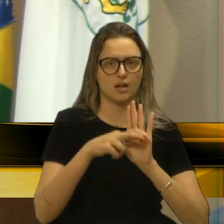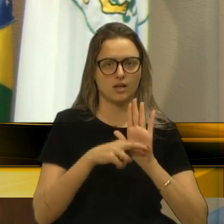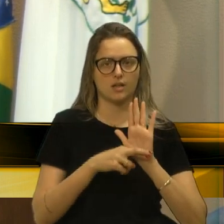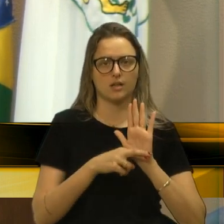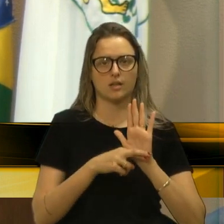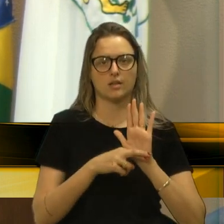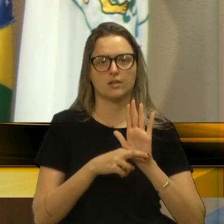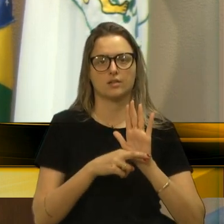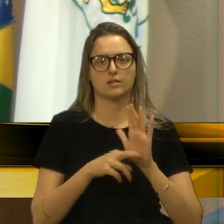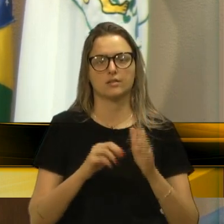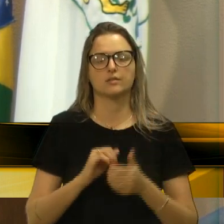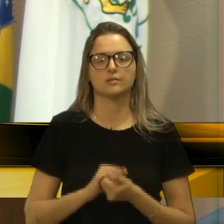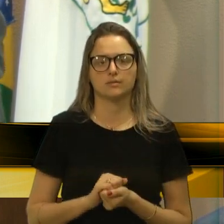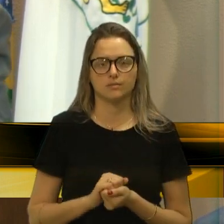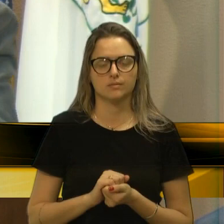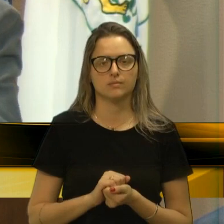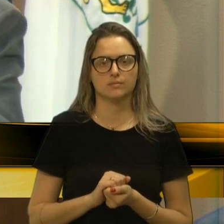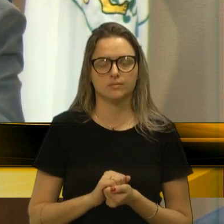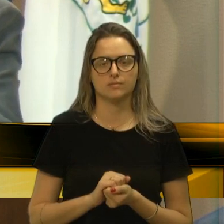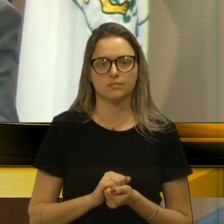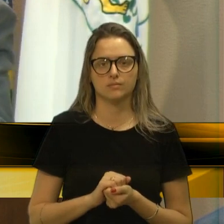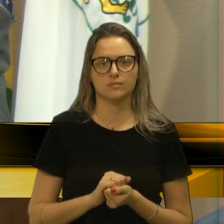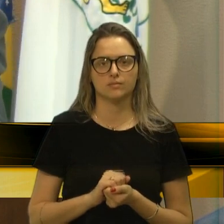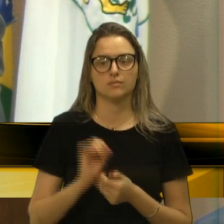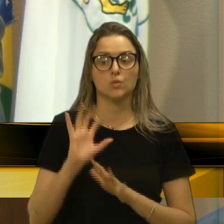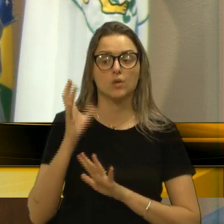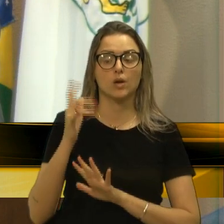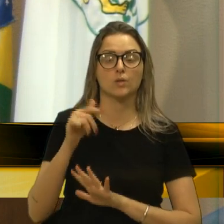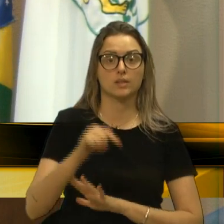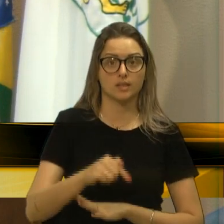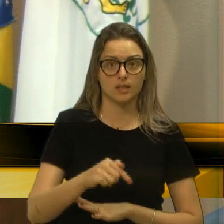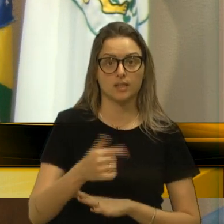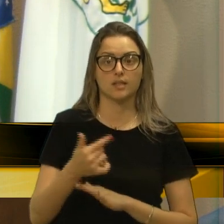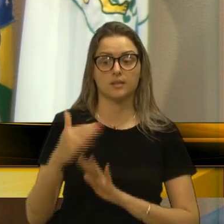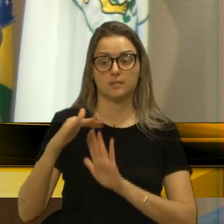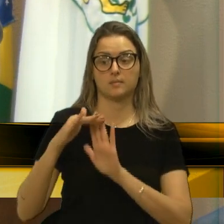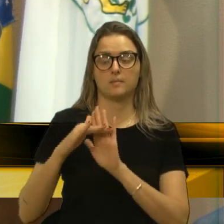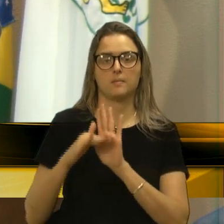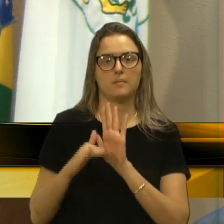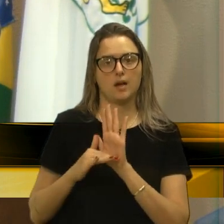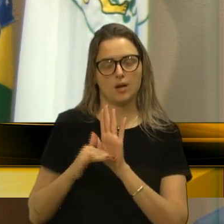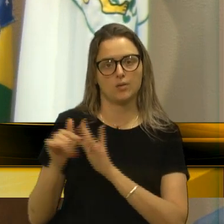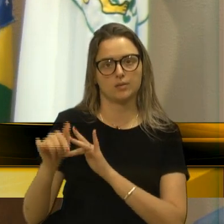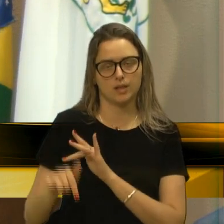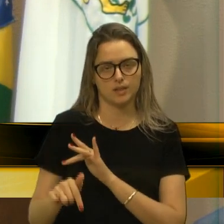pautar essa casa. Pautar essa casa.